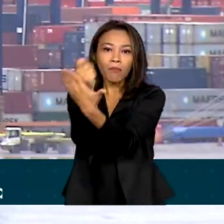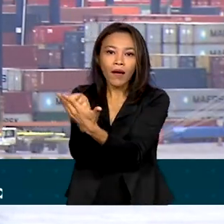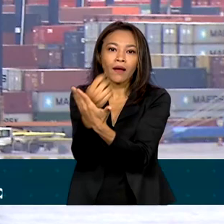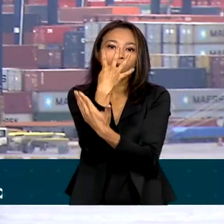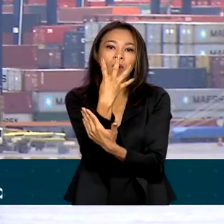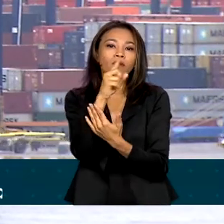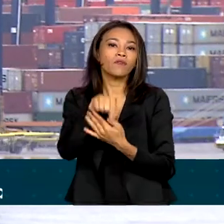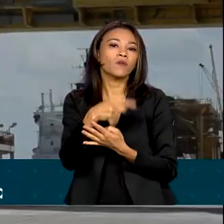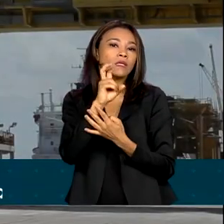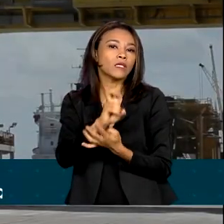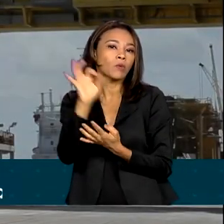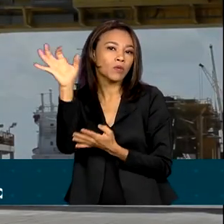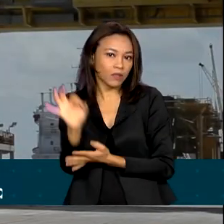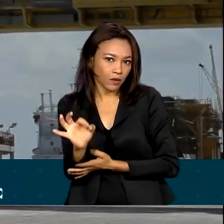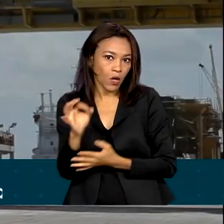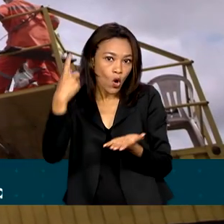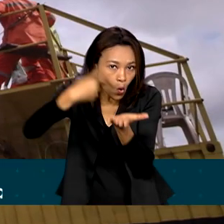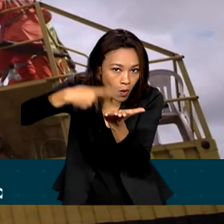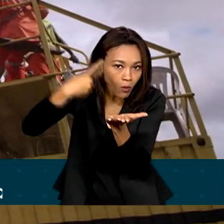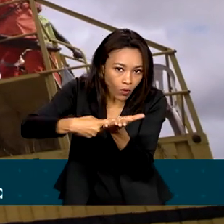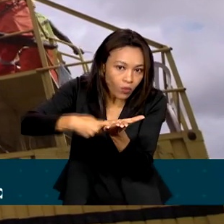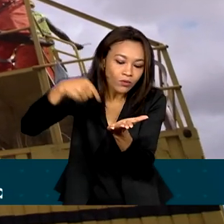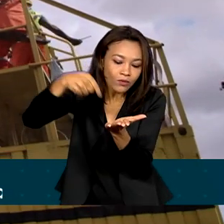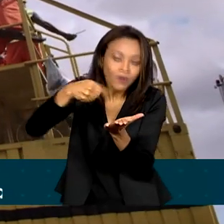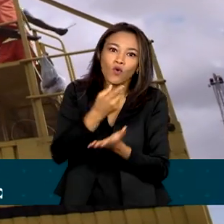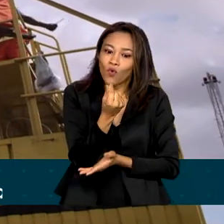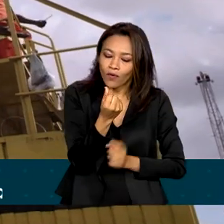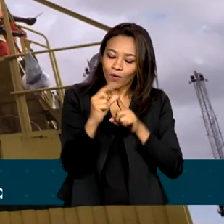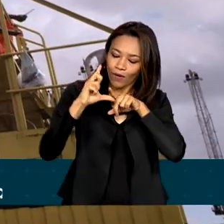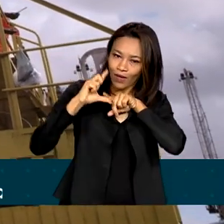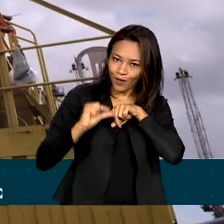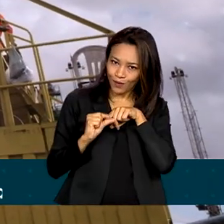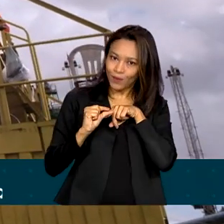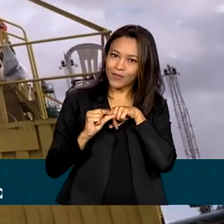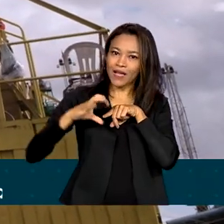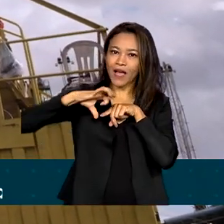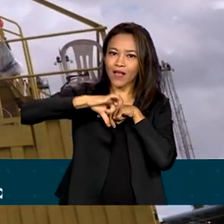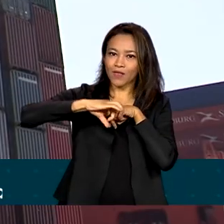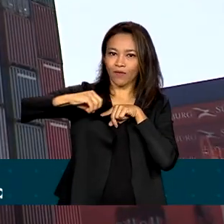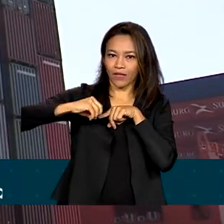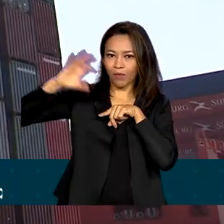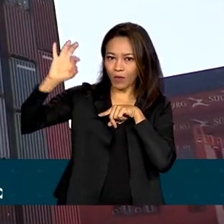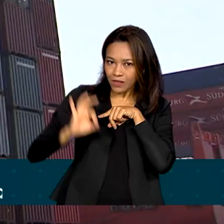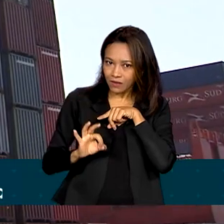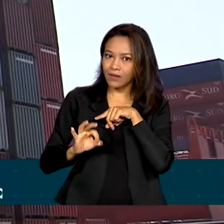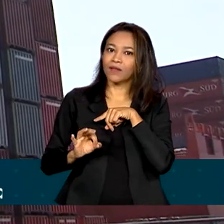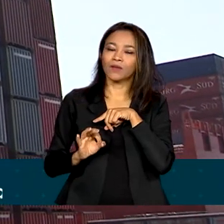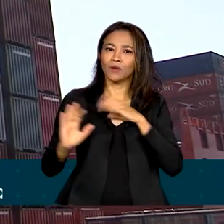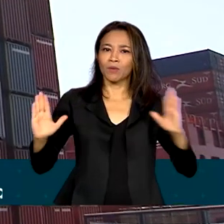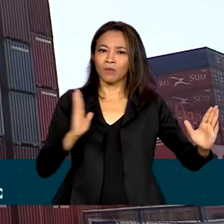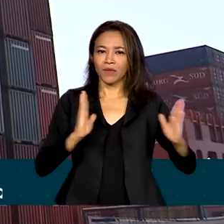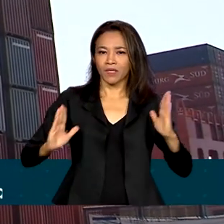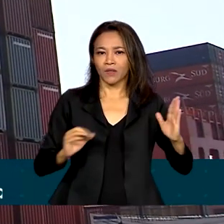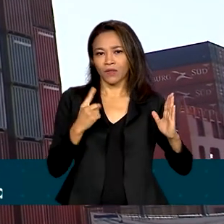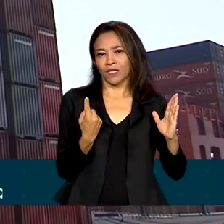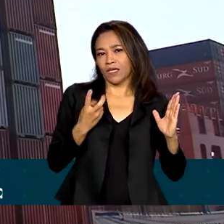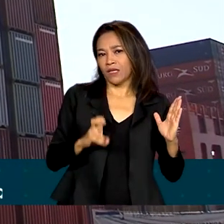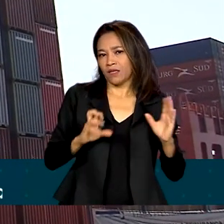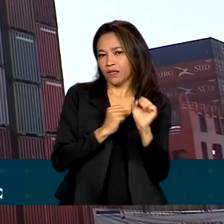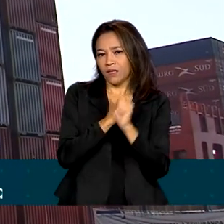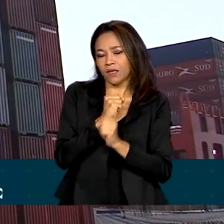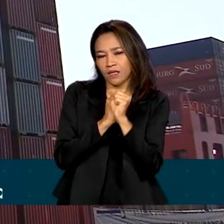tarifas de exportação. Com o acordo, as tarifas serão reduzidas a 90% em 15 anos, o que vai